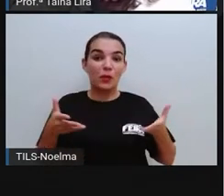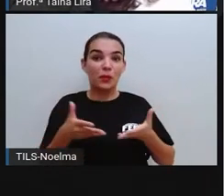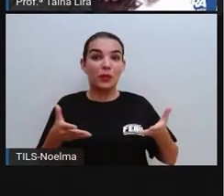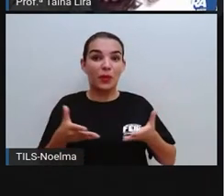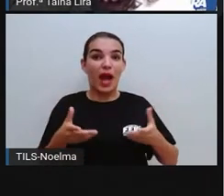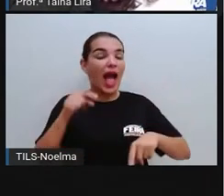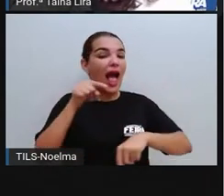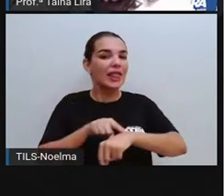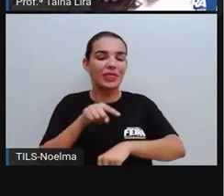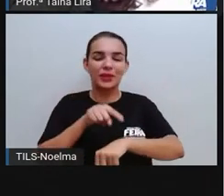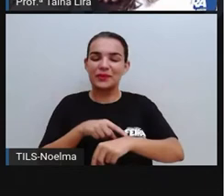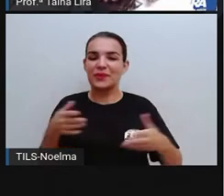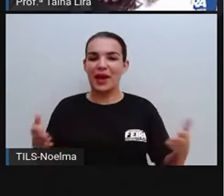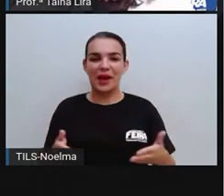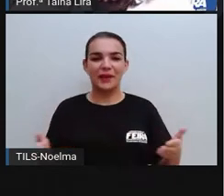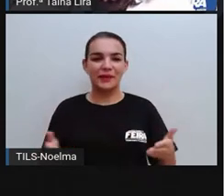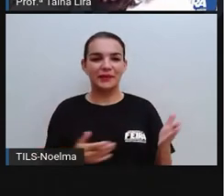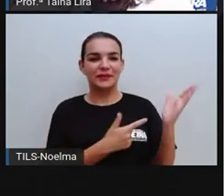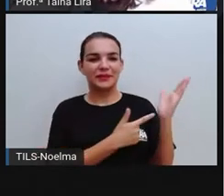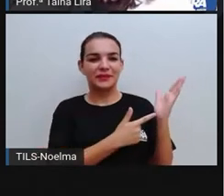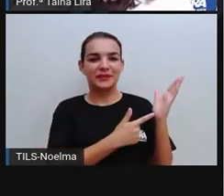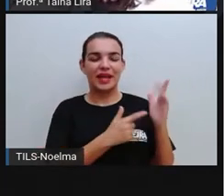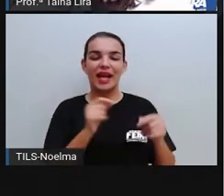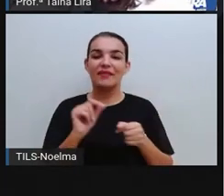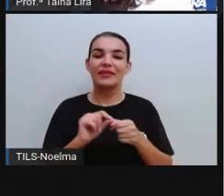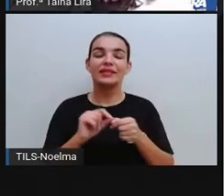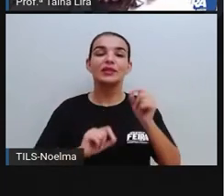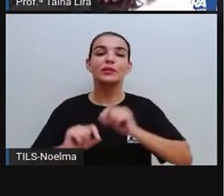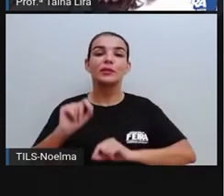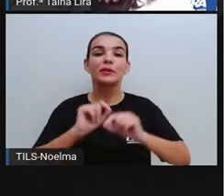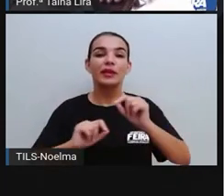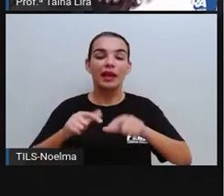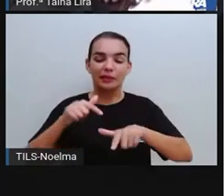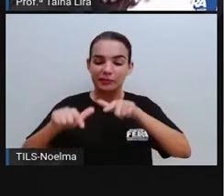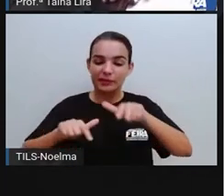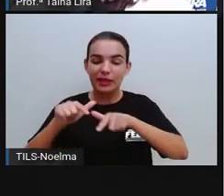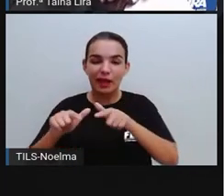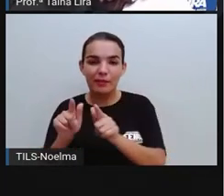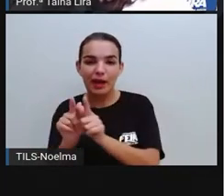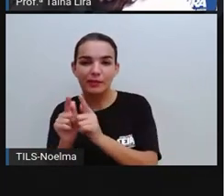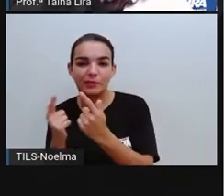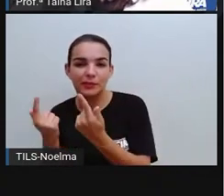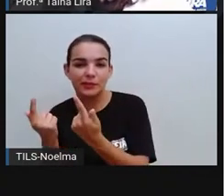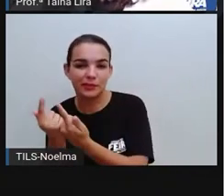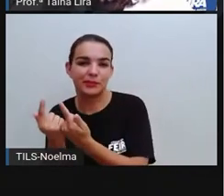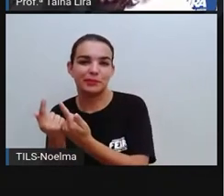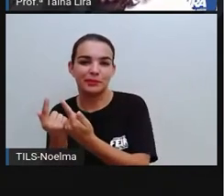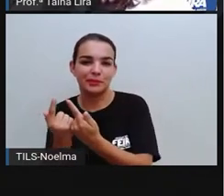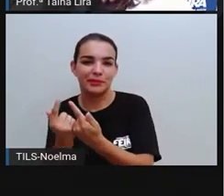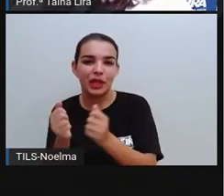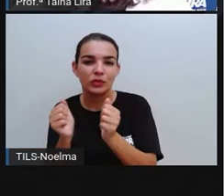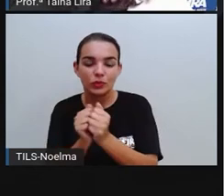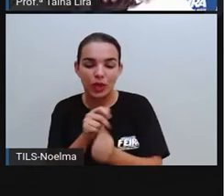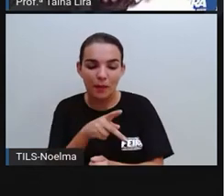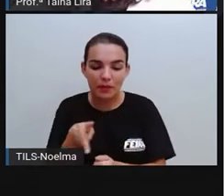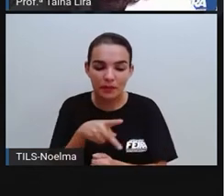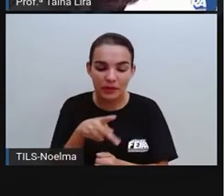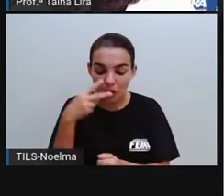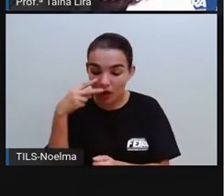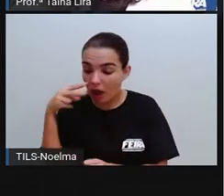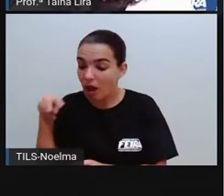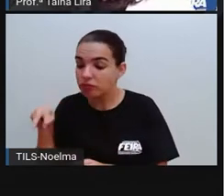As crianças estão ali fazendo trabalho em equipe, a gente vê a professora ali passando, né,